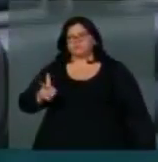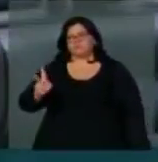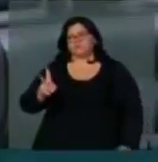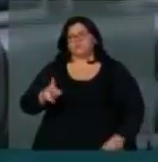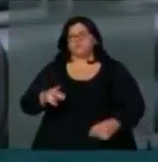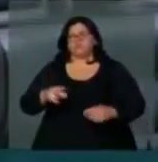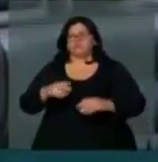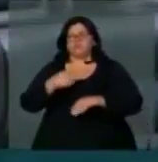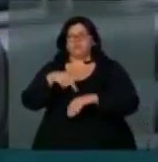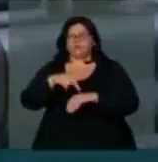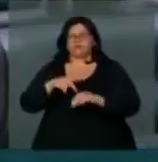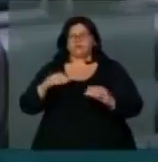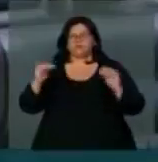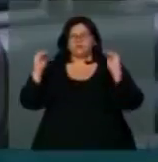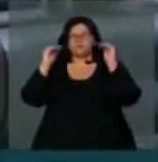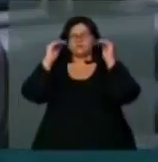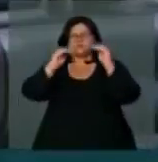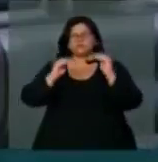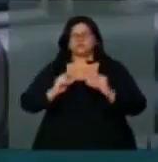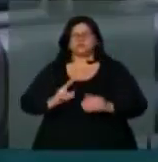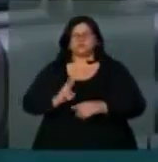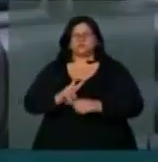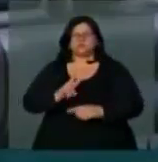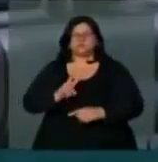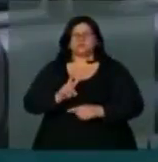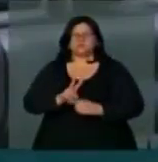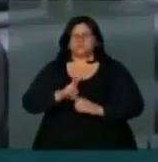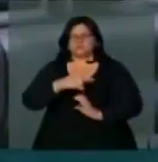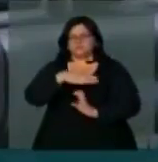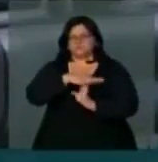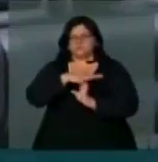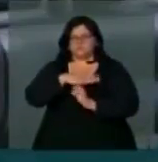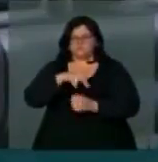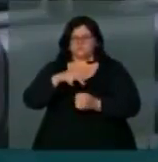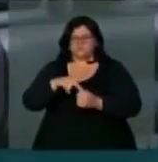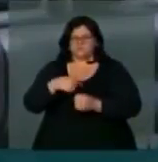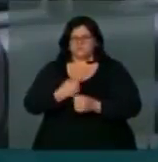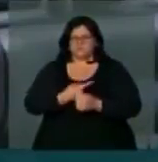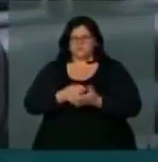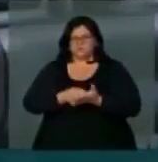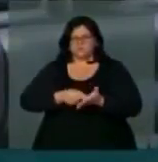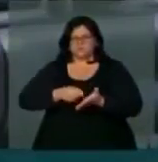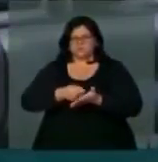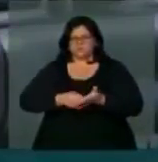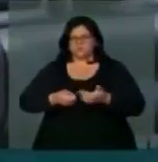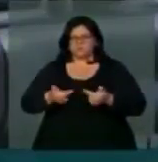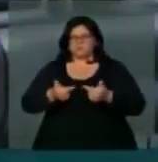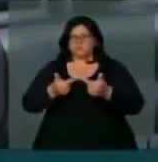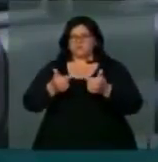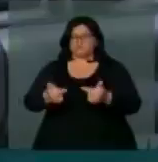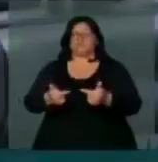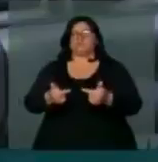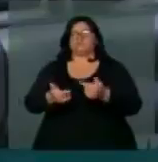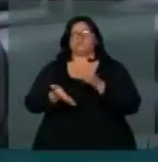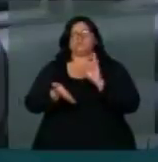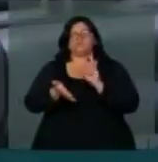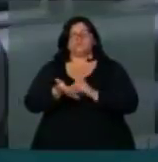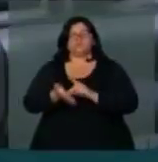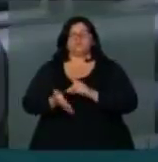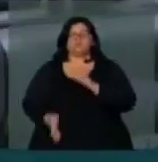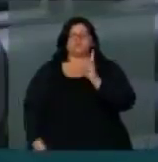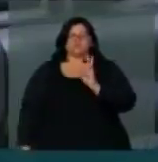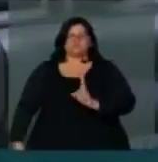preservar a Petrobras. Estamos lutando para que a Petrobras, de fato, continue produzindo,